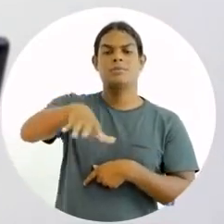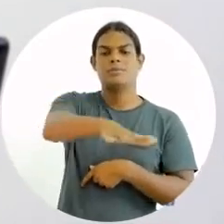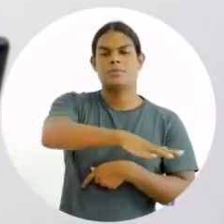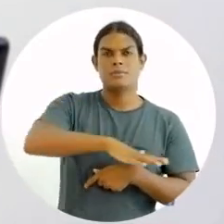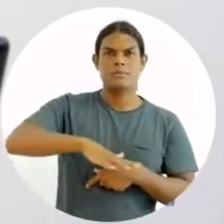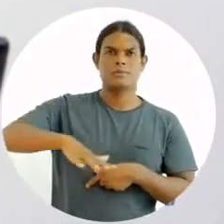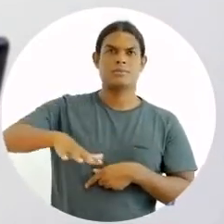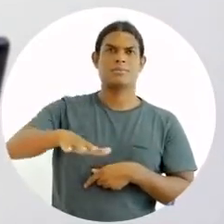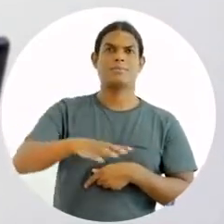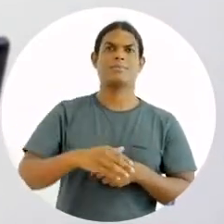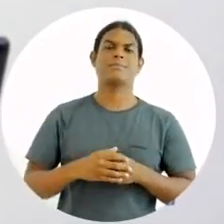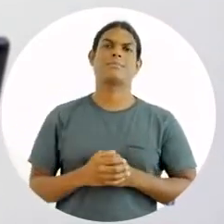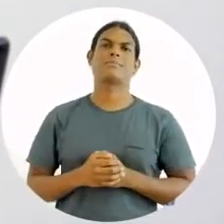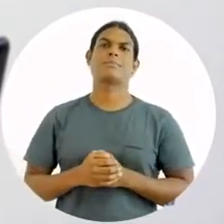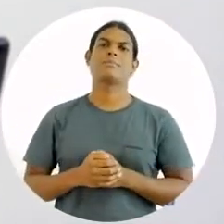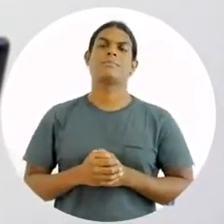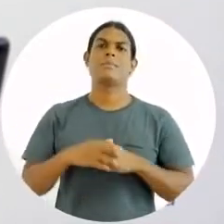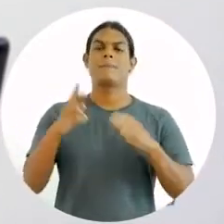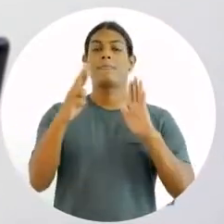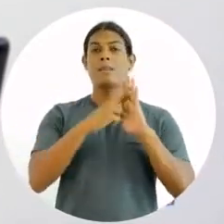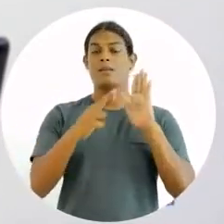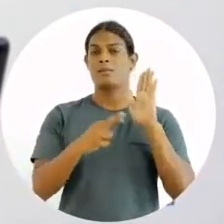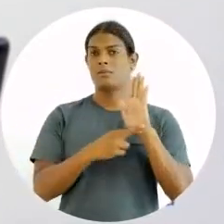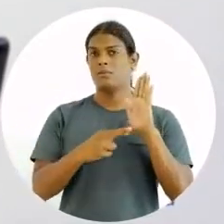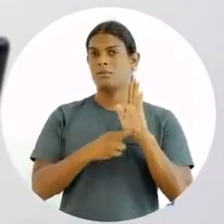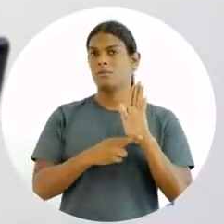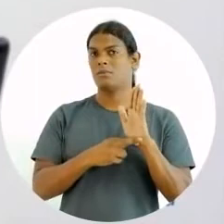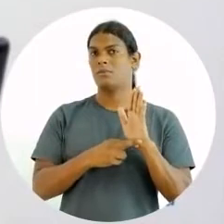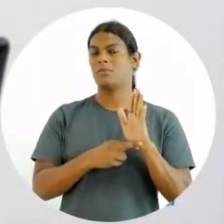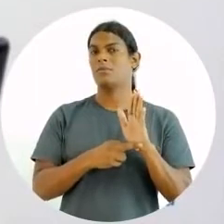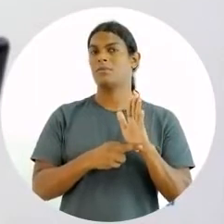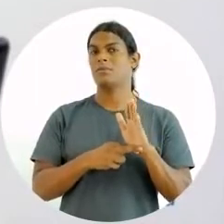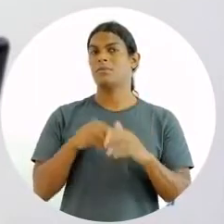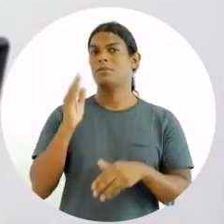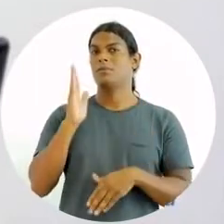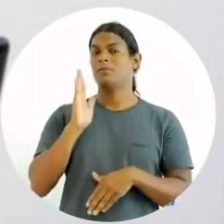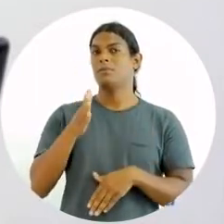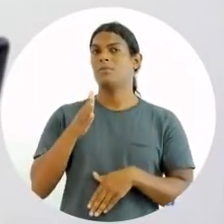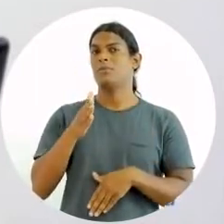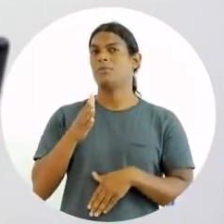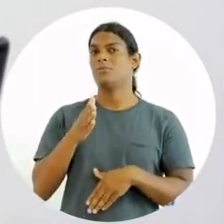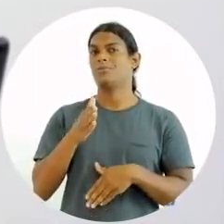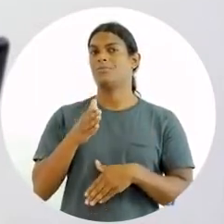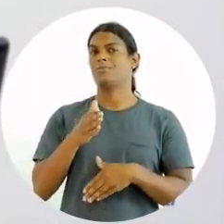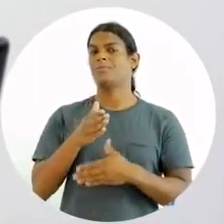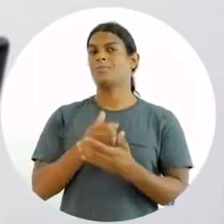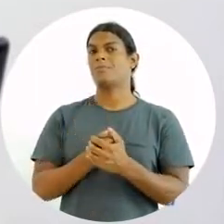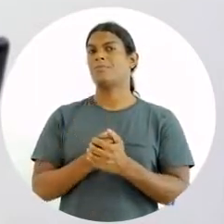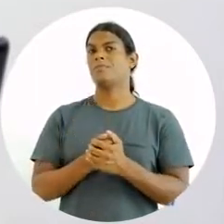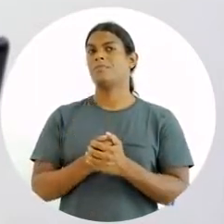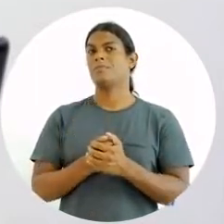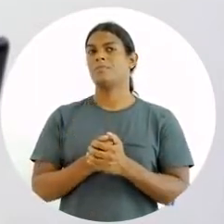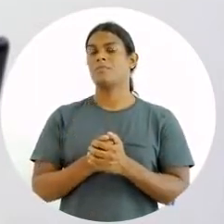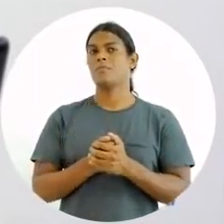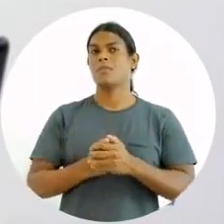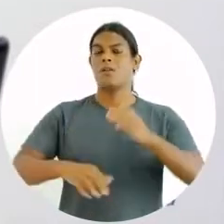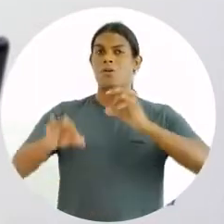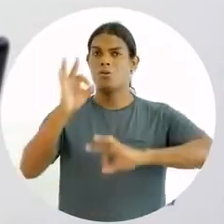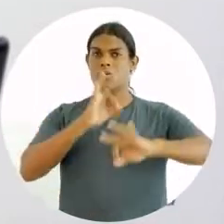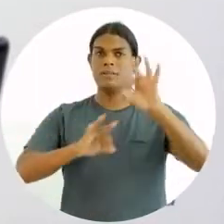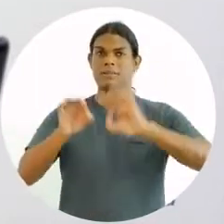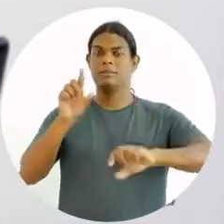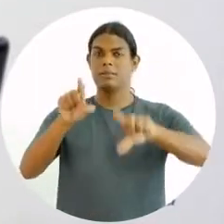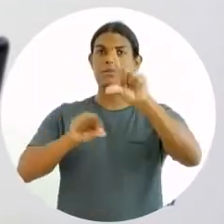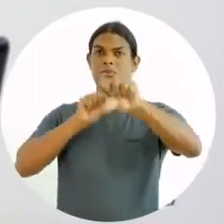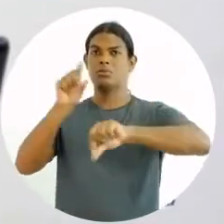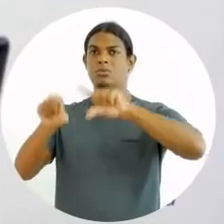naquelas pessoas. Então, as regras estabelecidas para governar funções e assegurar que elas sejam desempenhadas